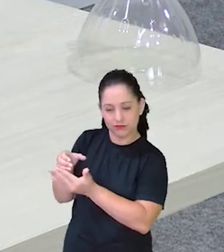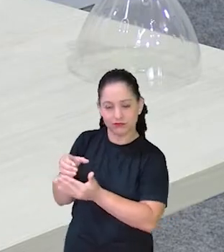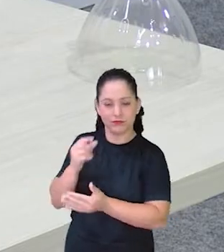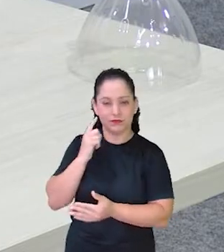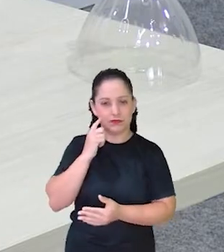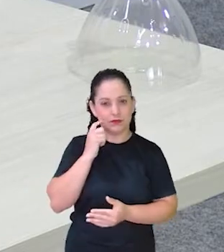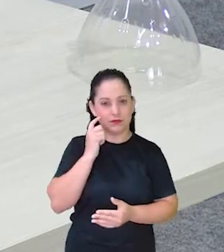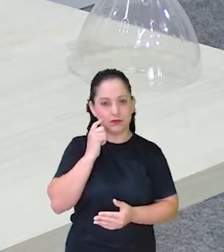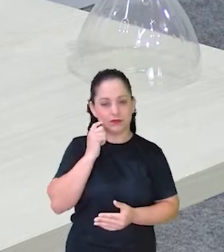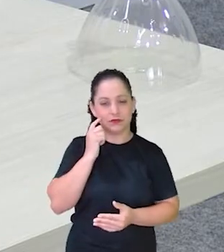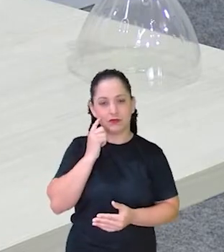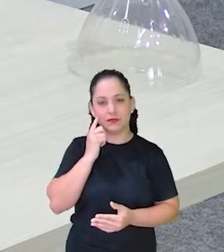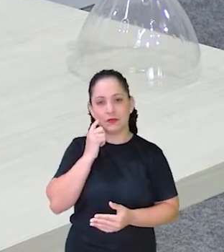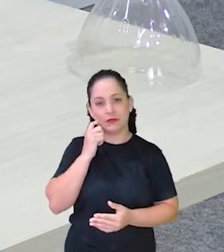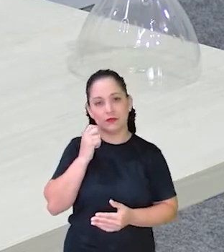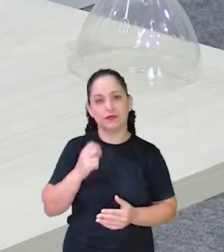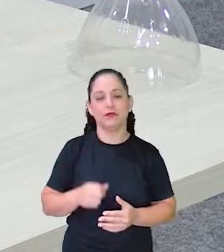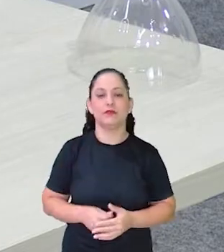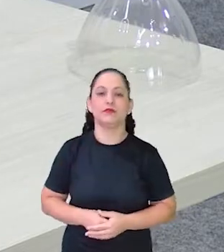Aqui de novo